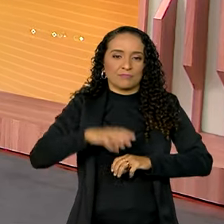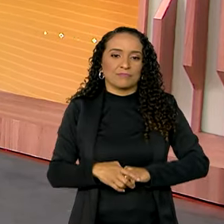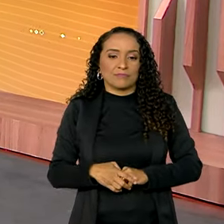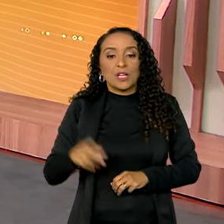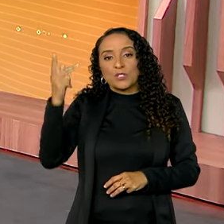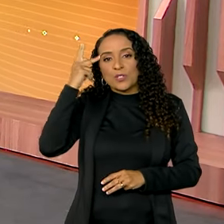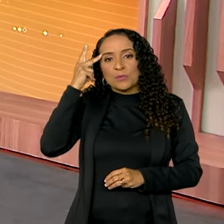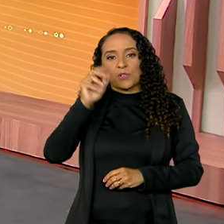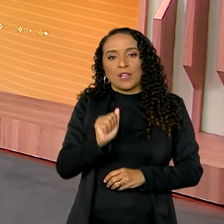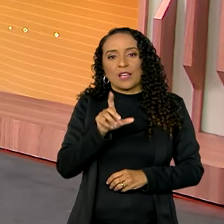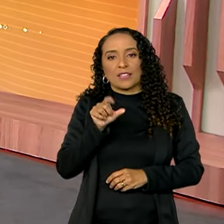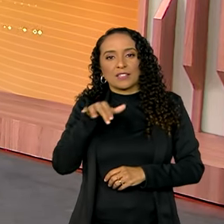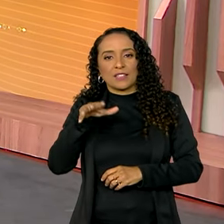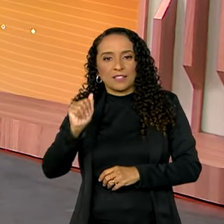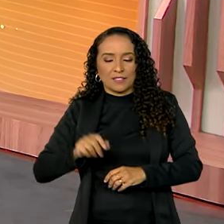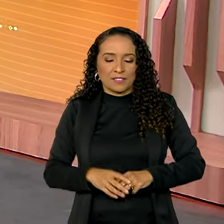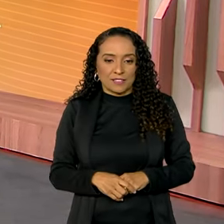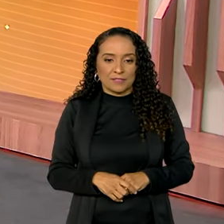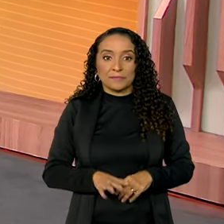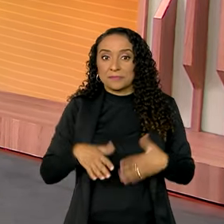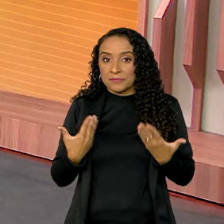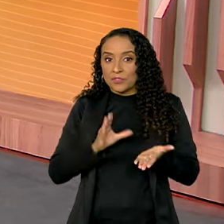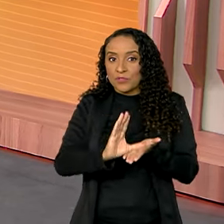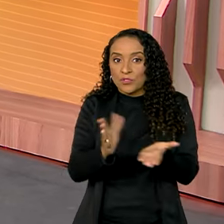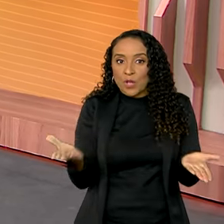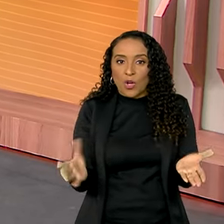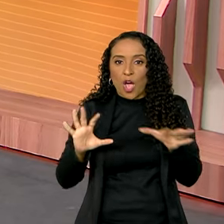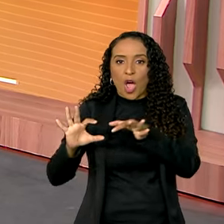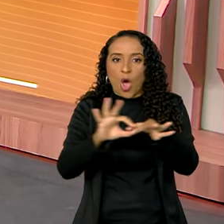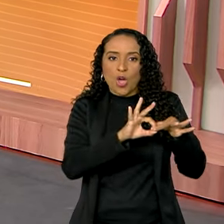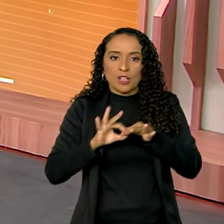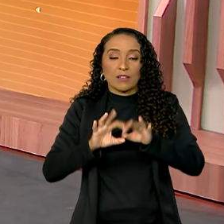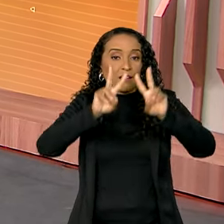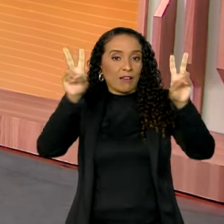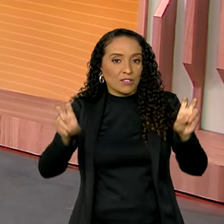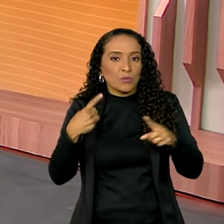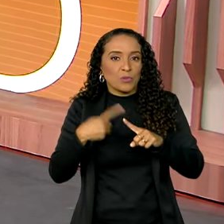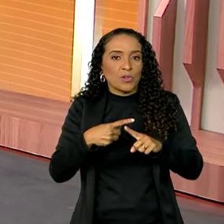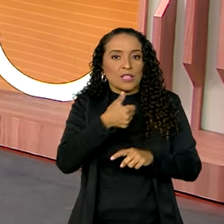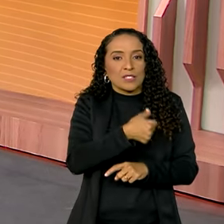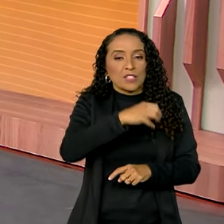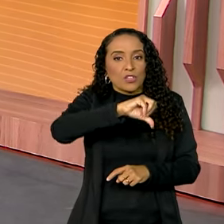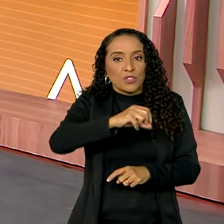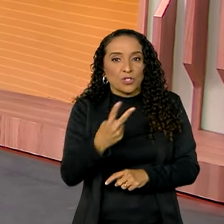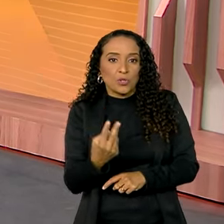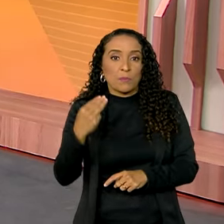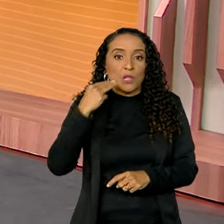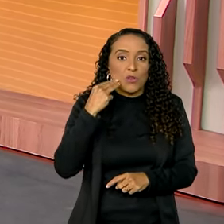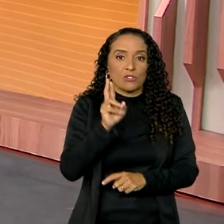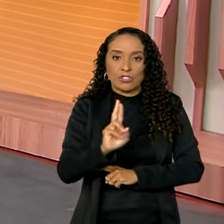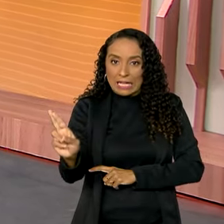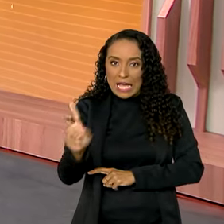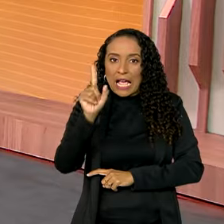De São Paulo, Adriana Natale. Pois é, o investimento agora em conectividade, esse é o assunto, porque 192 milhões